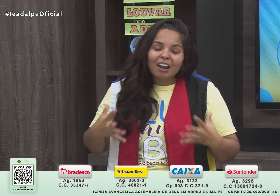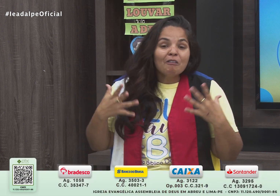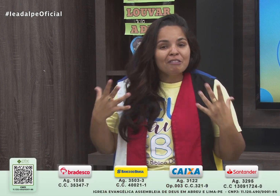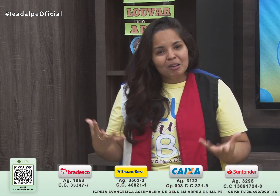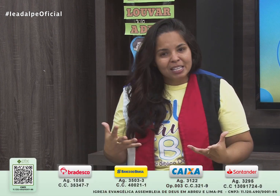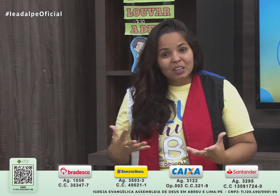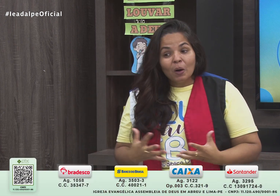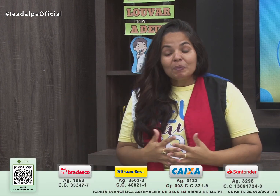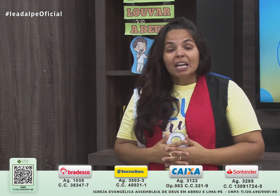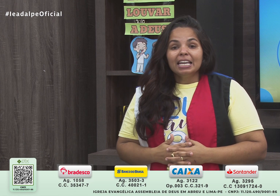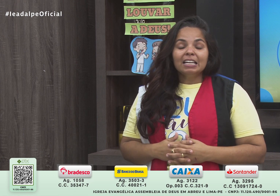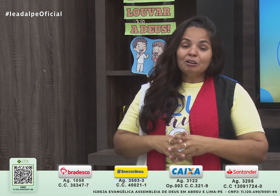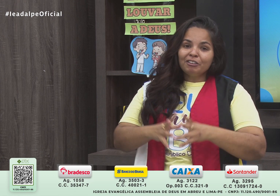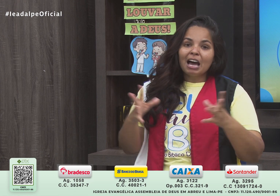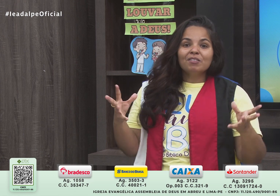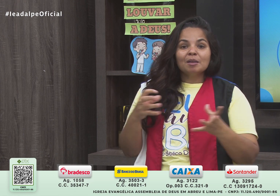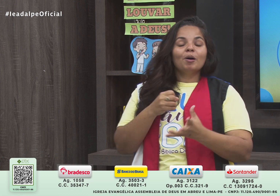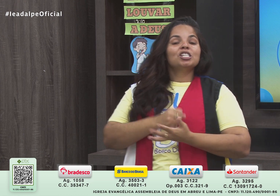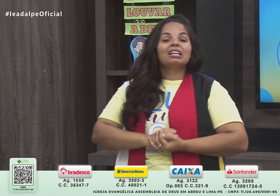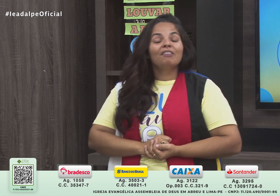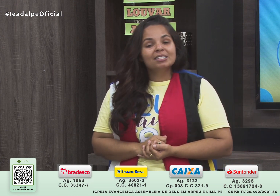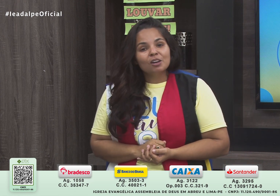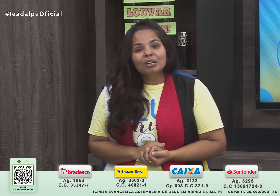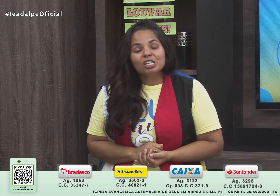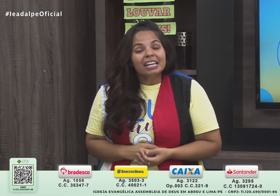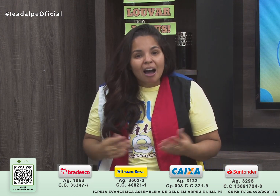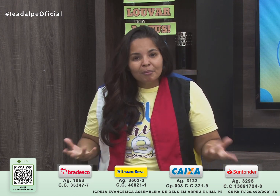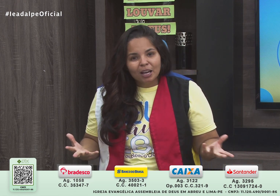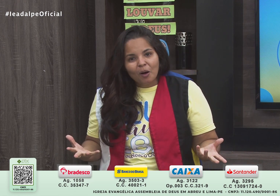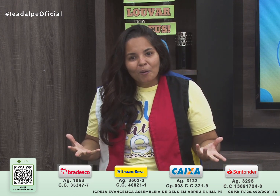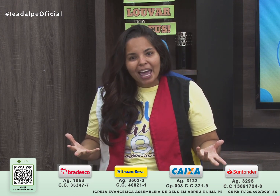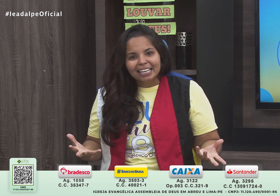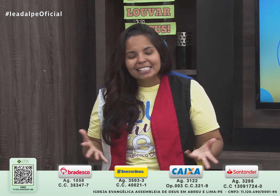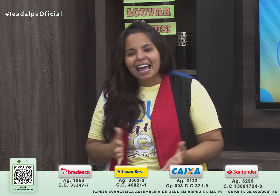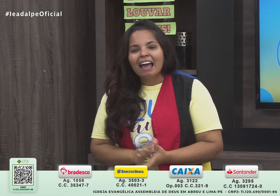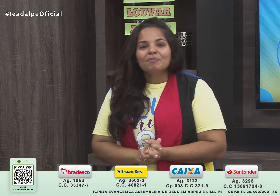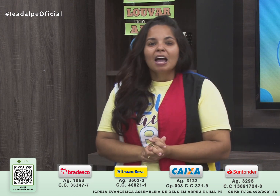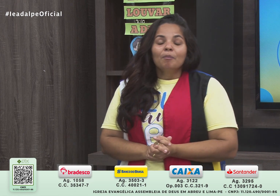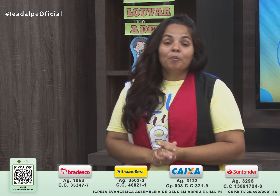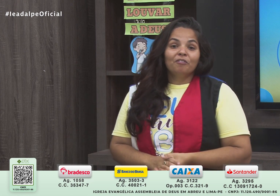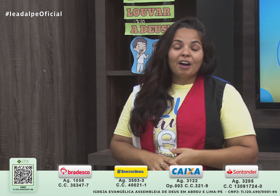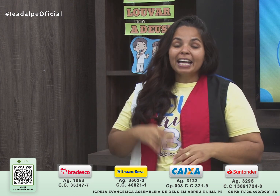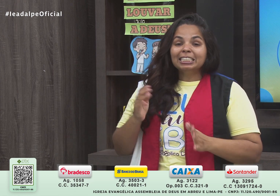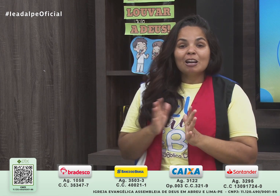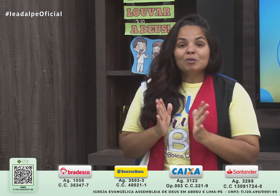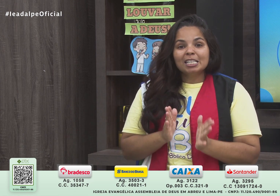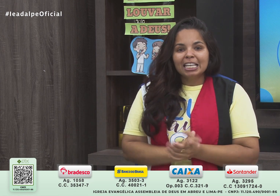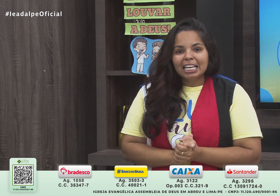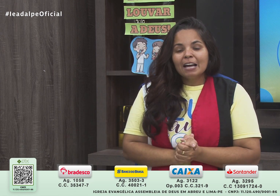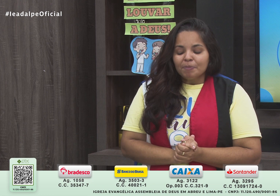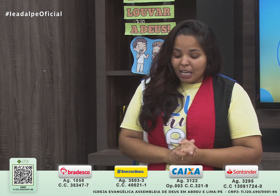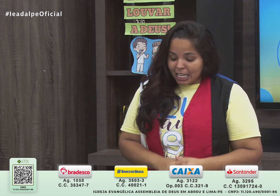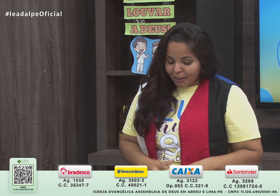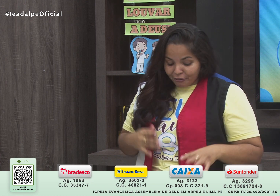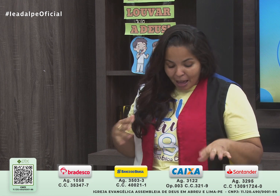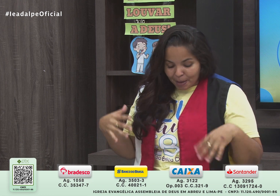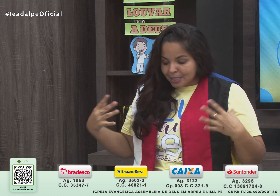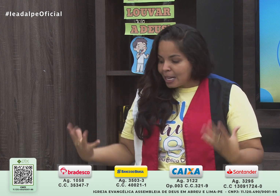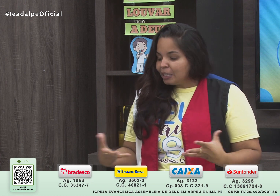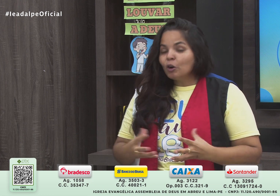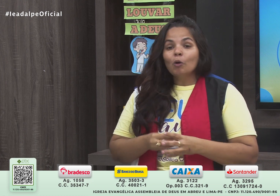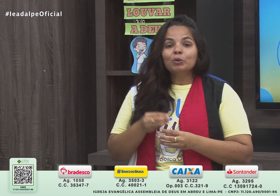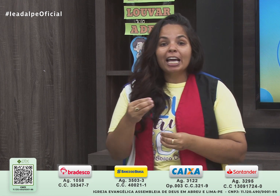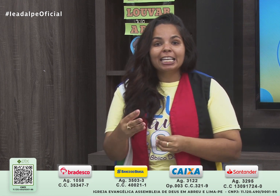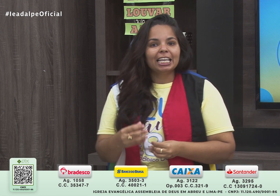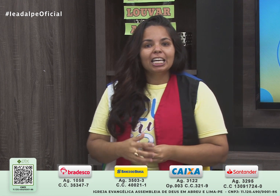adorar, louvar o Senhor. E no final, você pode até fazer uma dinâmica com eles, né? Vai cantando a musiquinha e vai